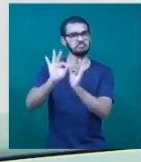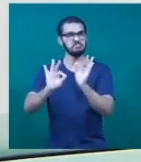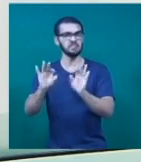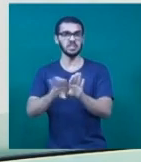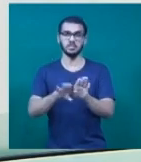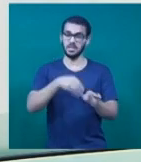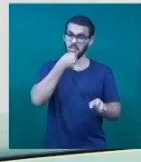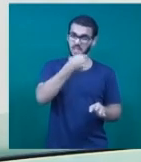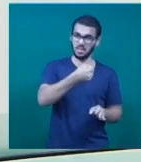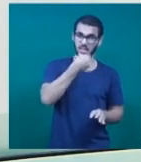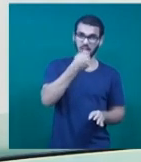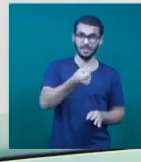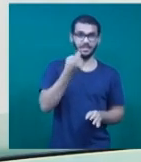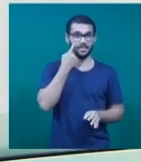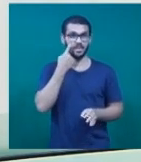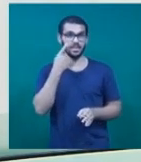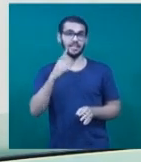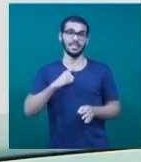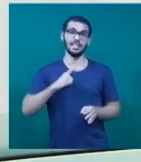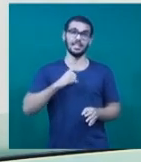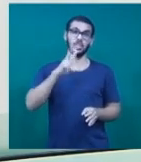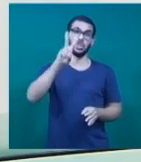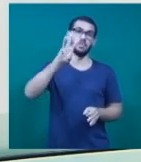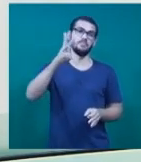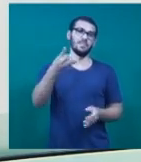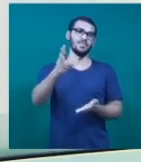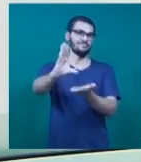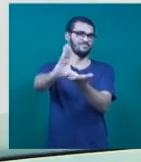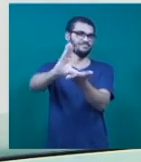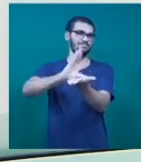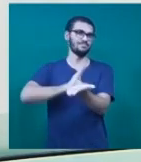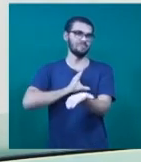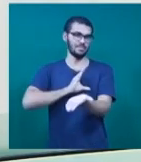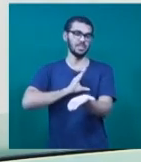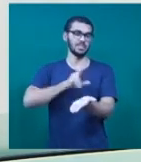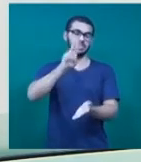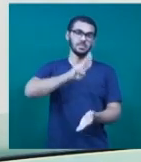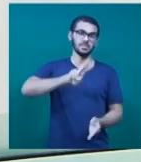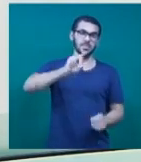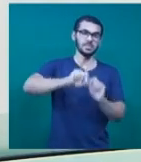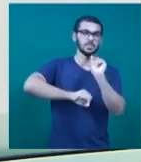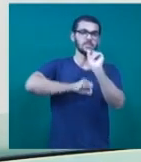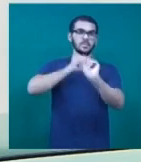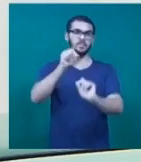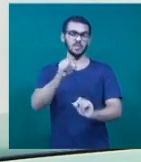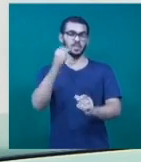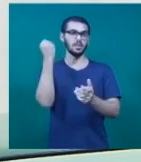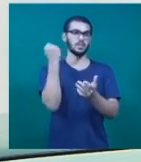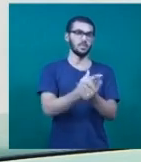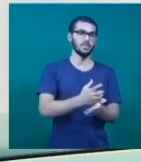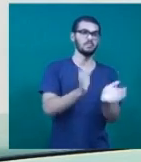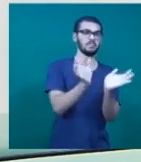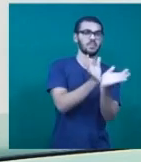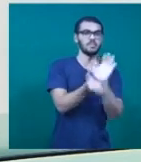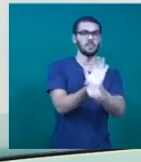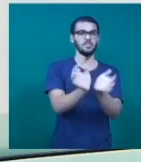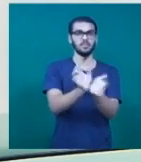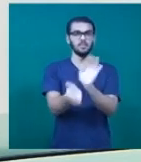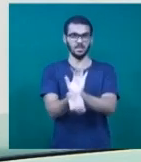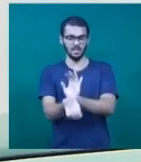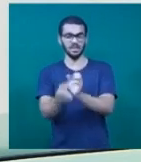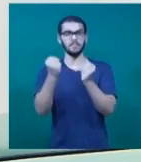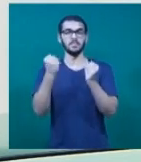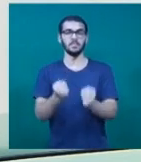anunciado também mais um repasse de 2 milhões de reais que serão usados na aquisição de máquinas e equipamentos que possam